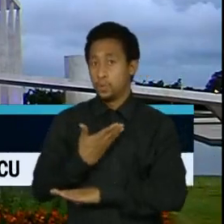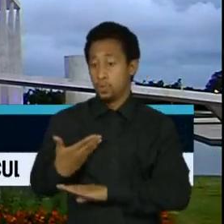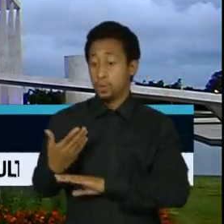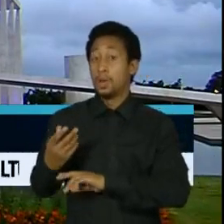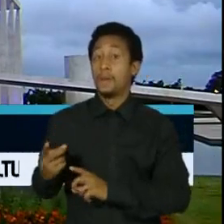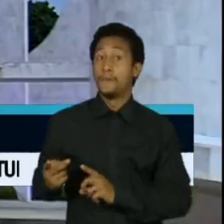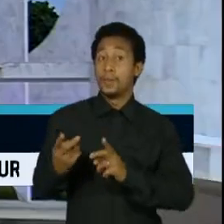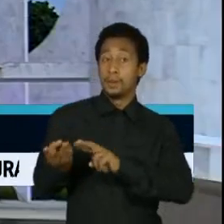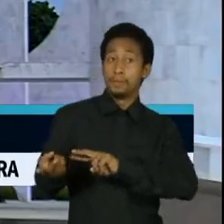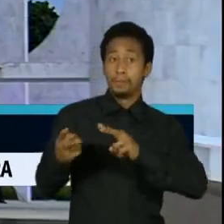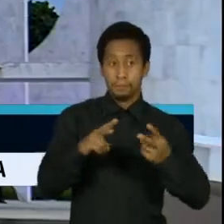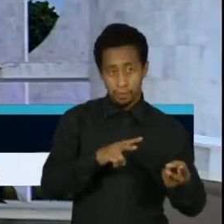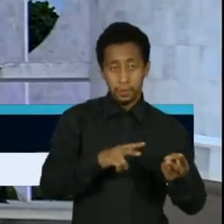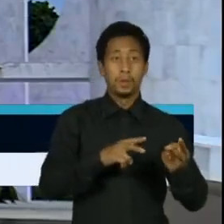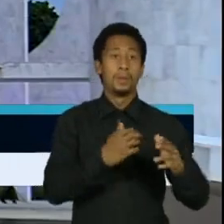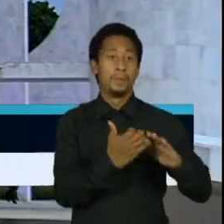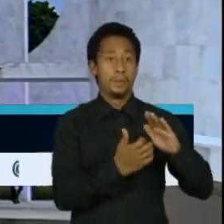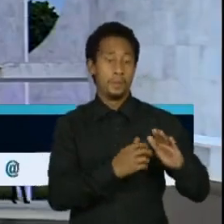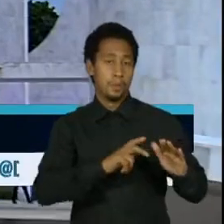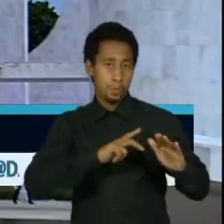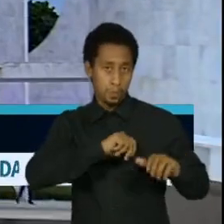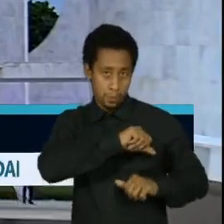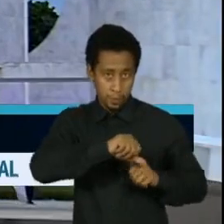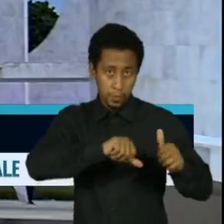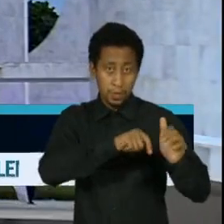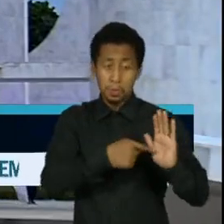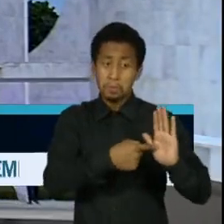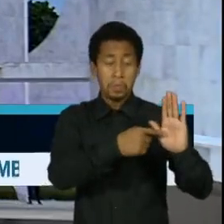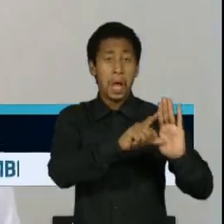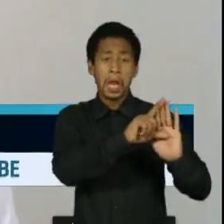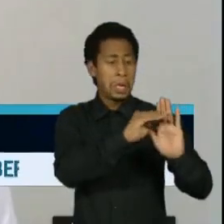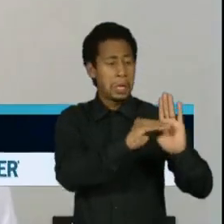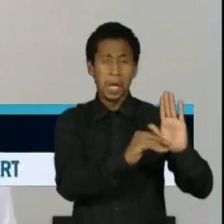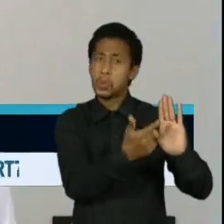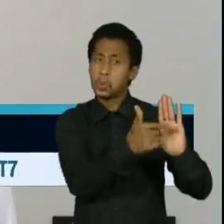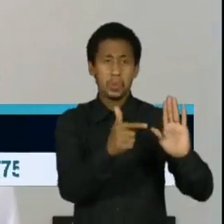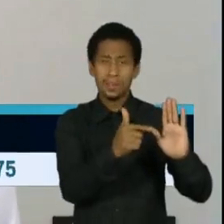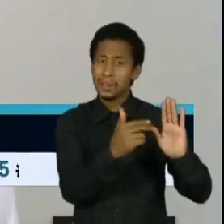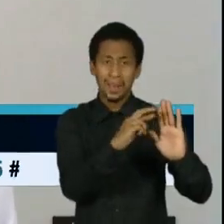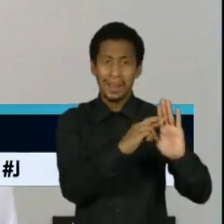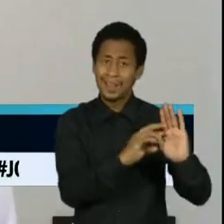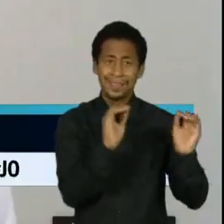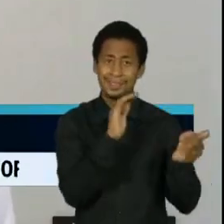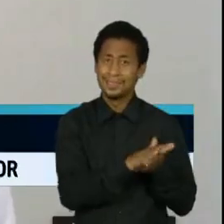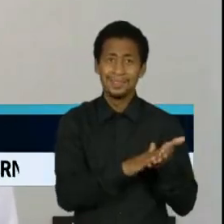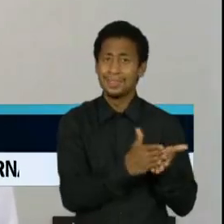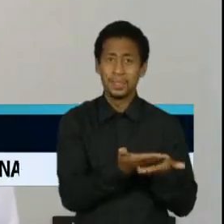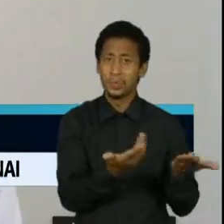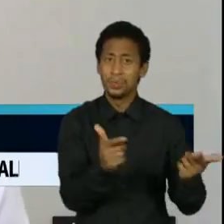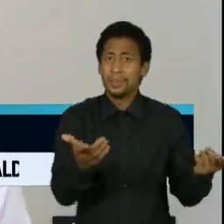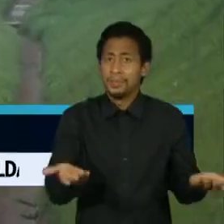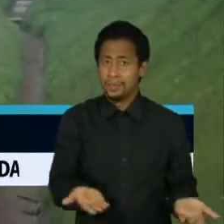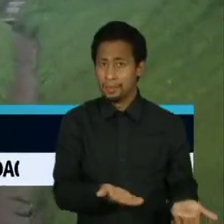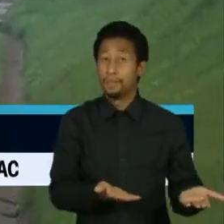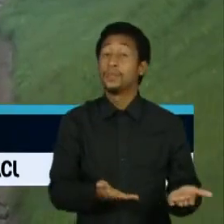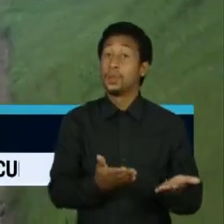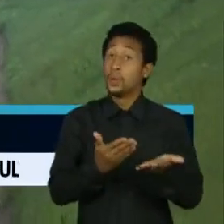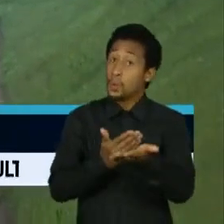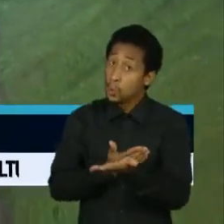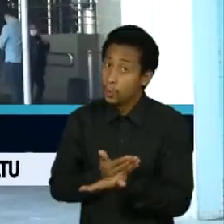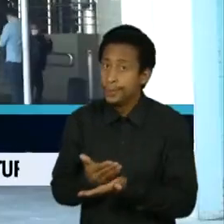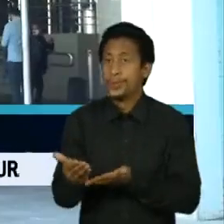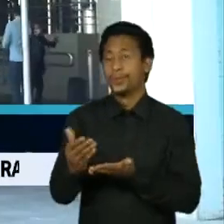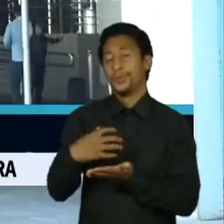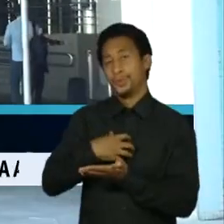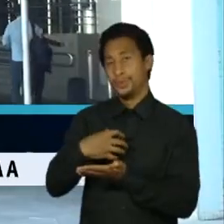publicar o edital não encontra respaldo na legislação brasileira. Ele passou a fazer parte, de uma certa maneira, da